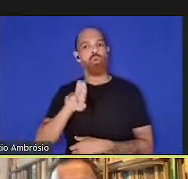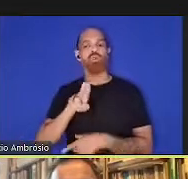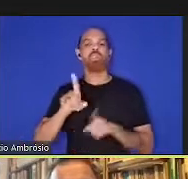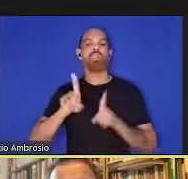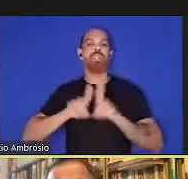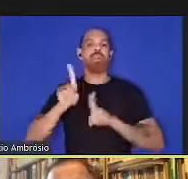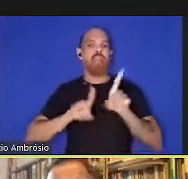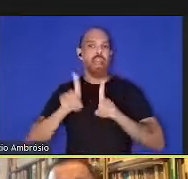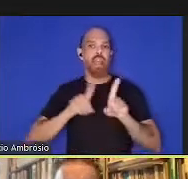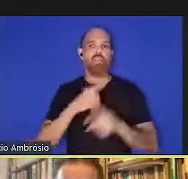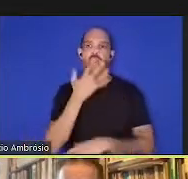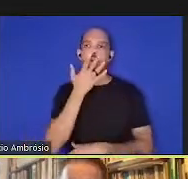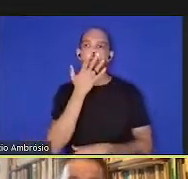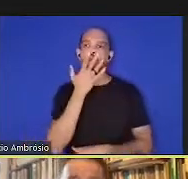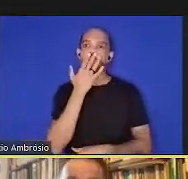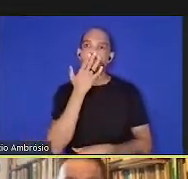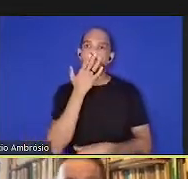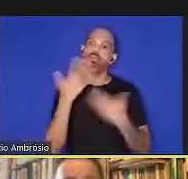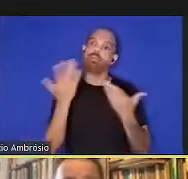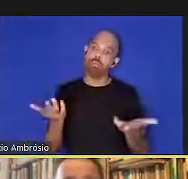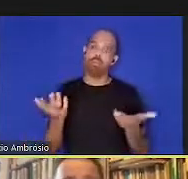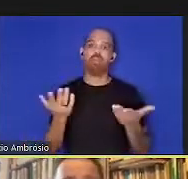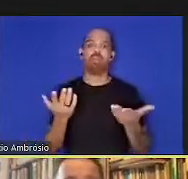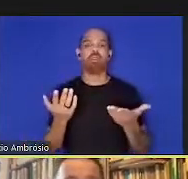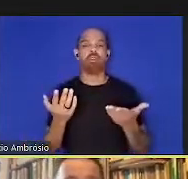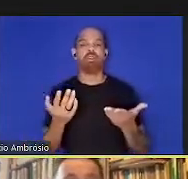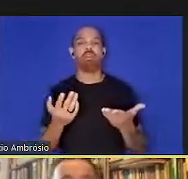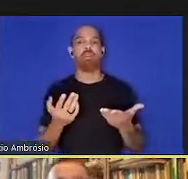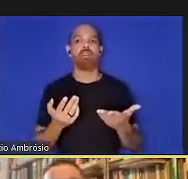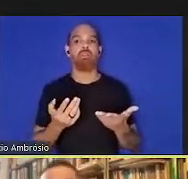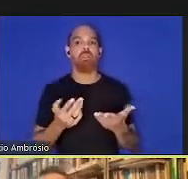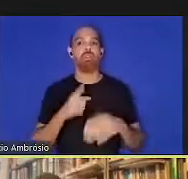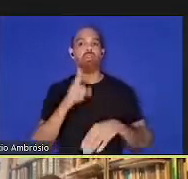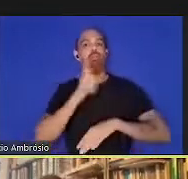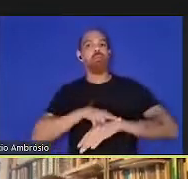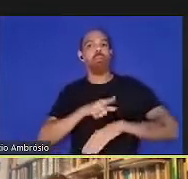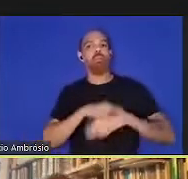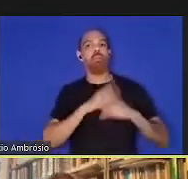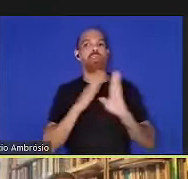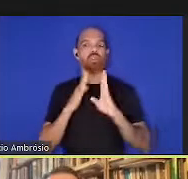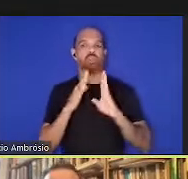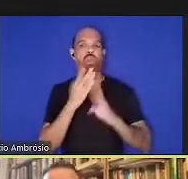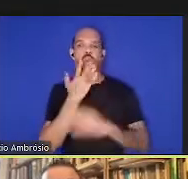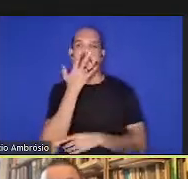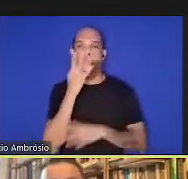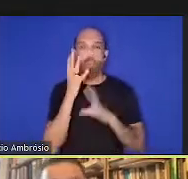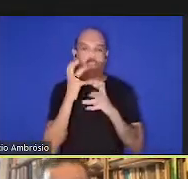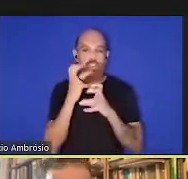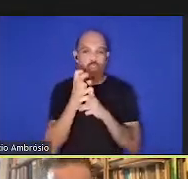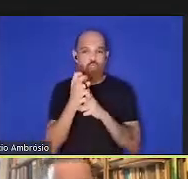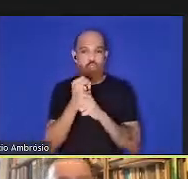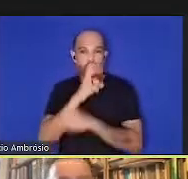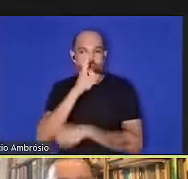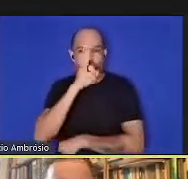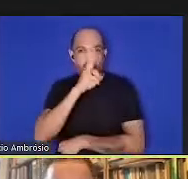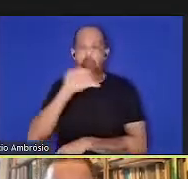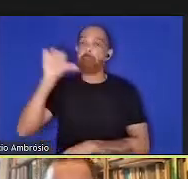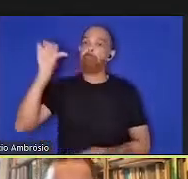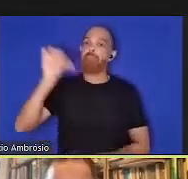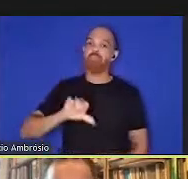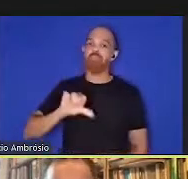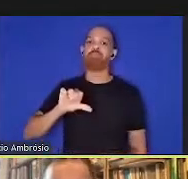aqui de cores, então a cada momento em que a cor fica mais intensa, pior é o caso.